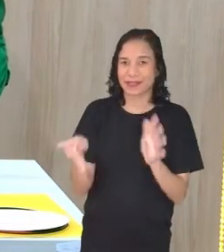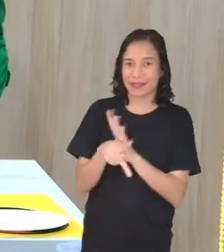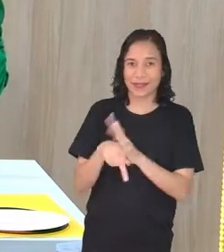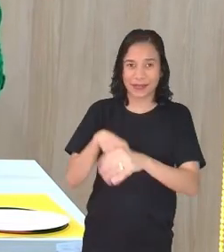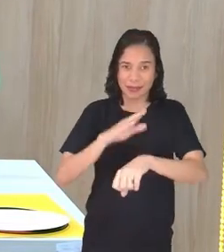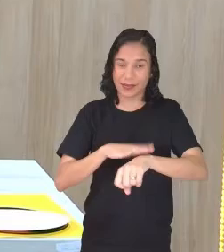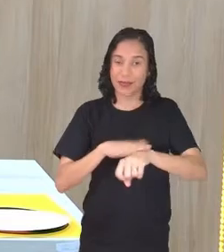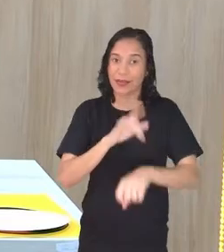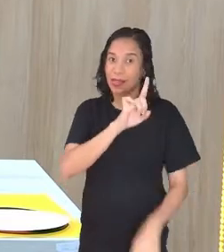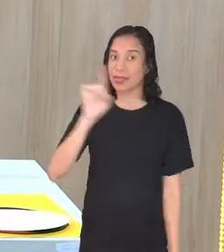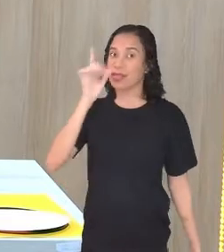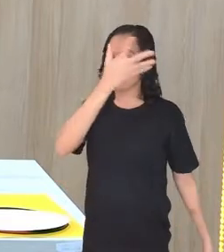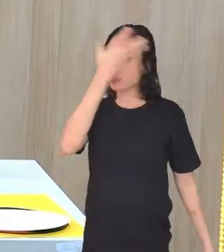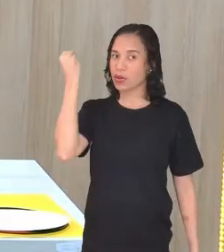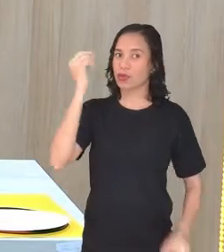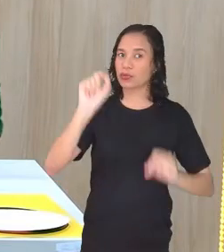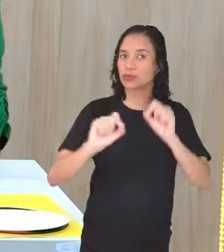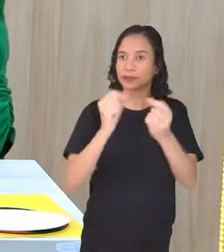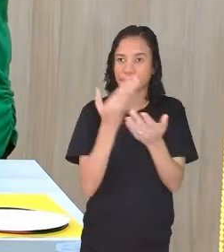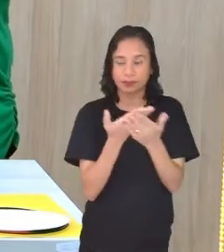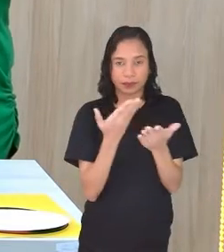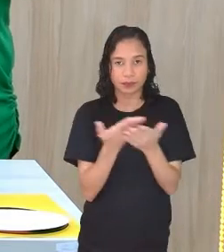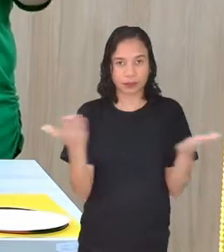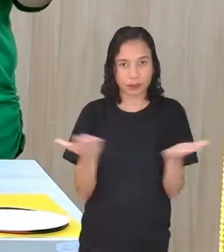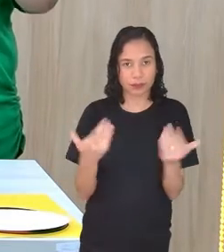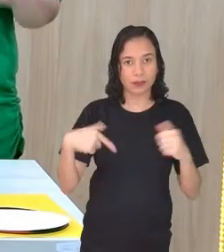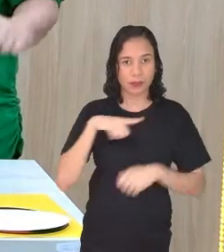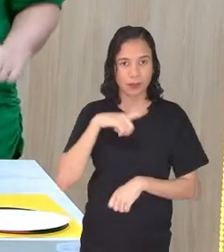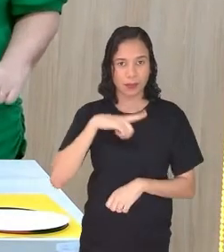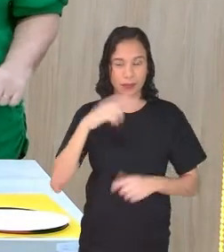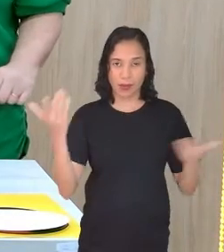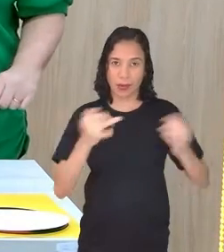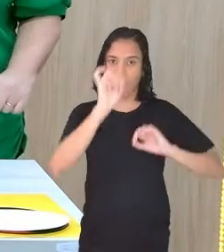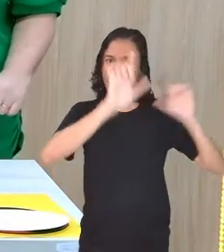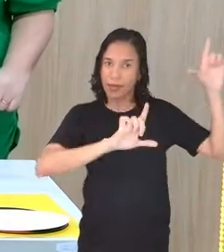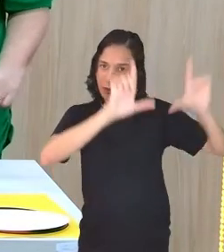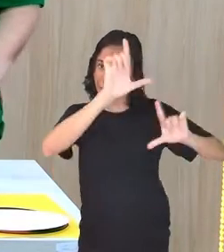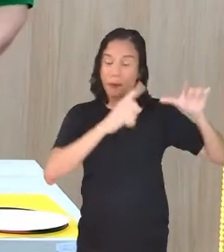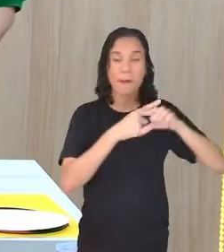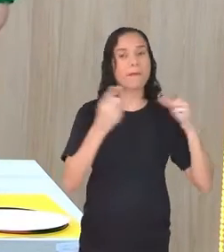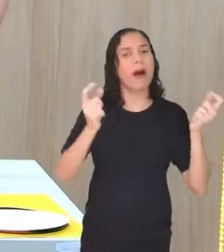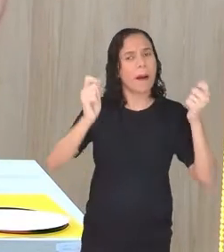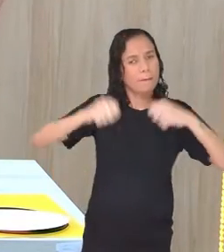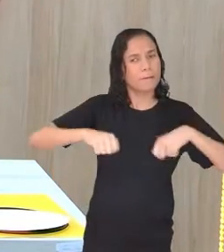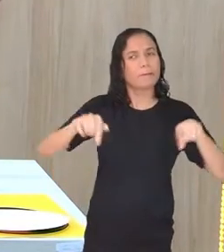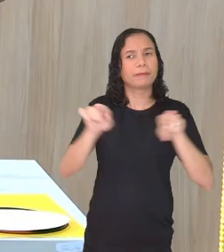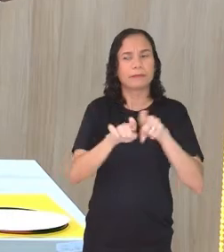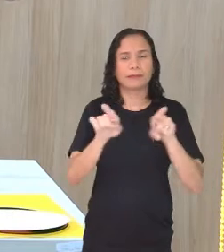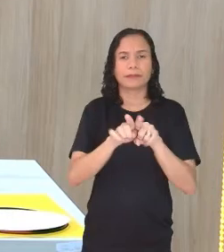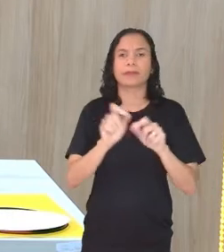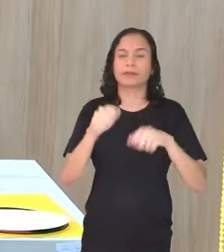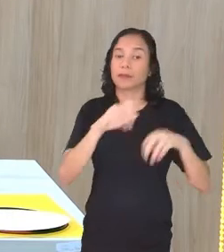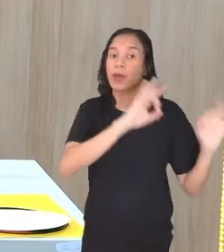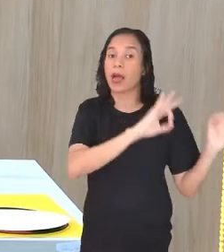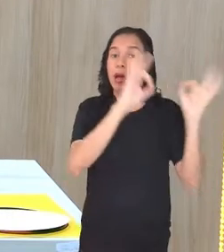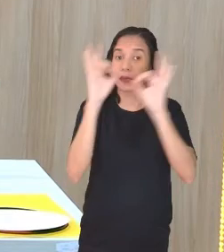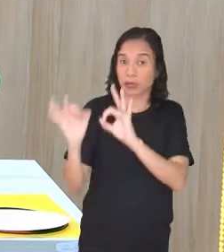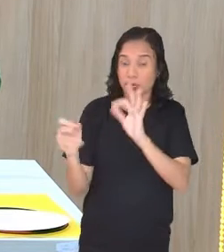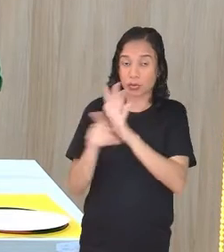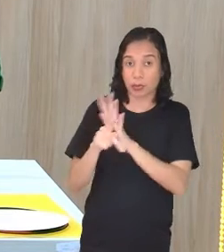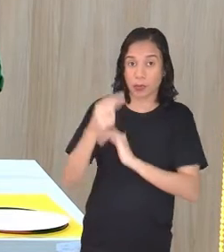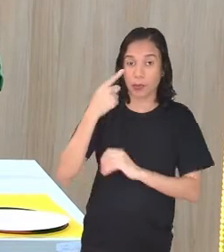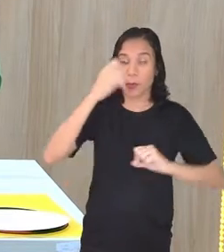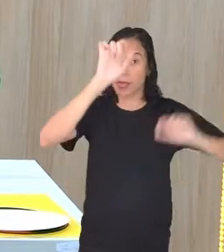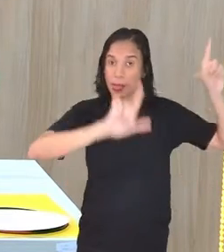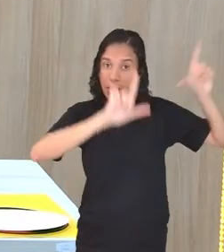Sem esquecer que essa aula está ao vivo, mas você pode assistir na